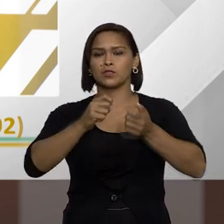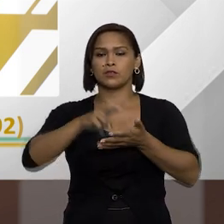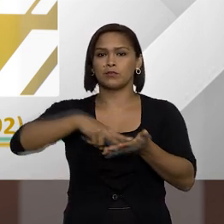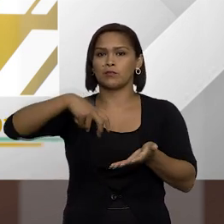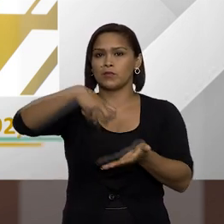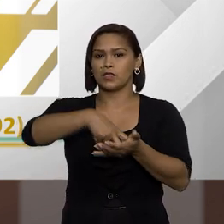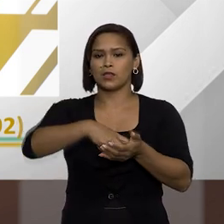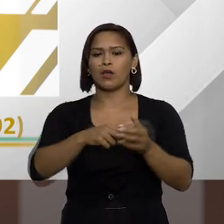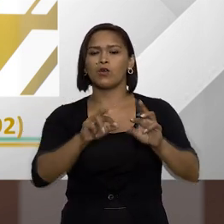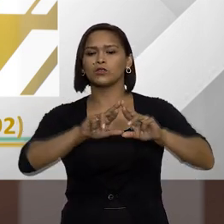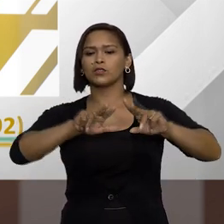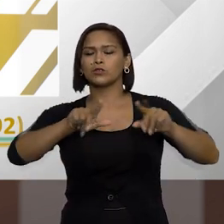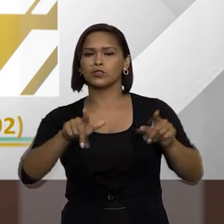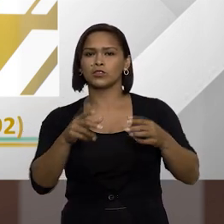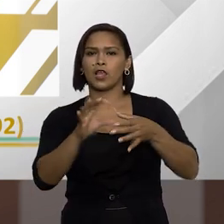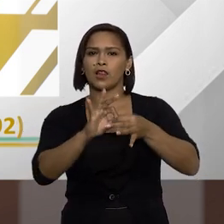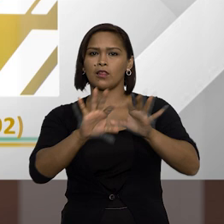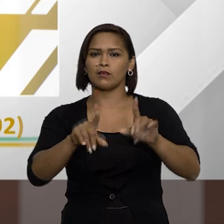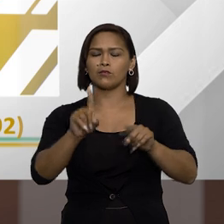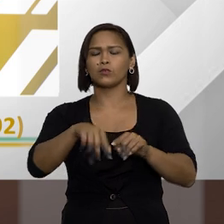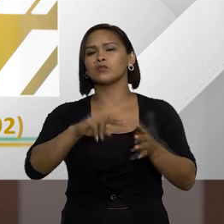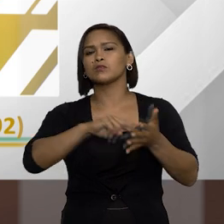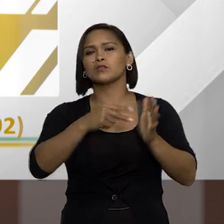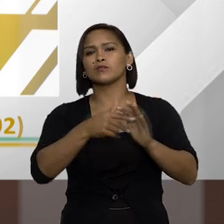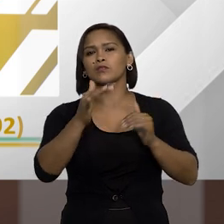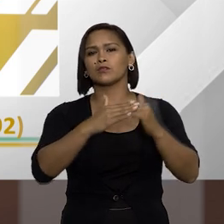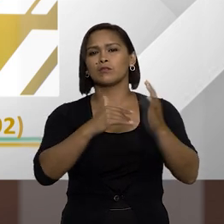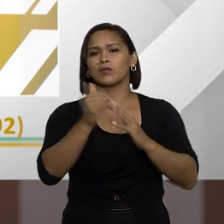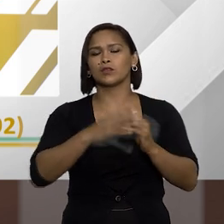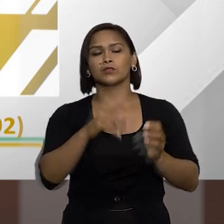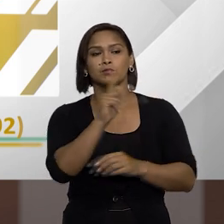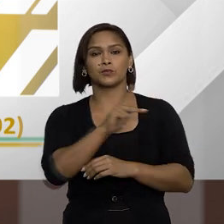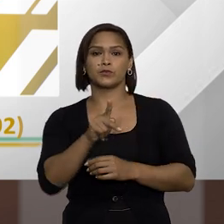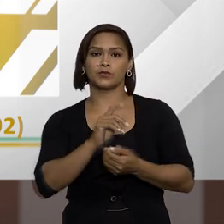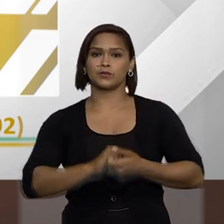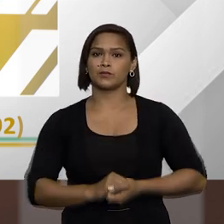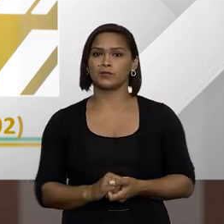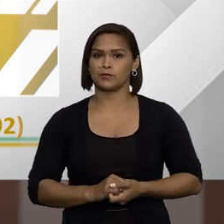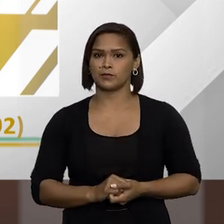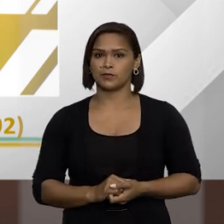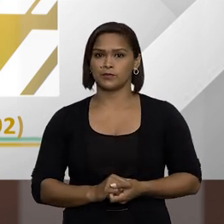penal são independentes. o que isso significa na prática, professor Daudi?